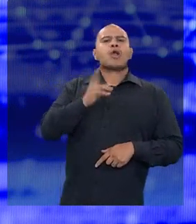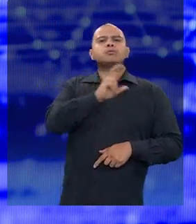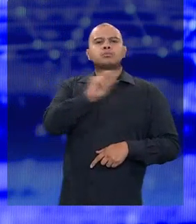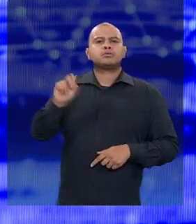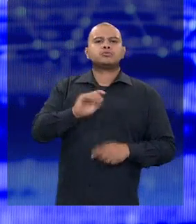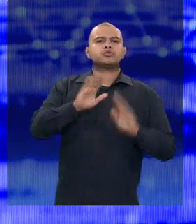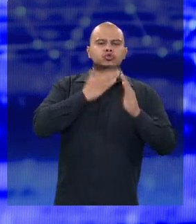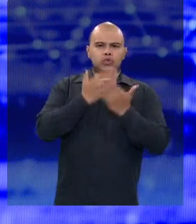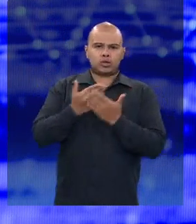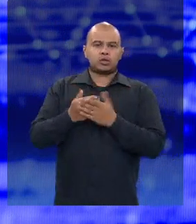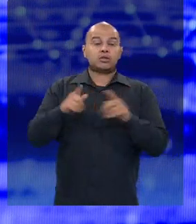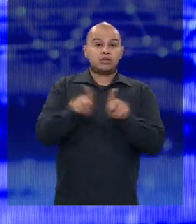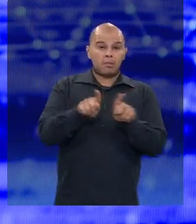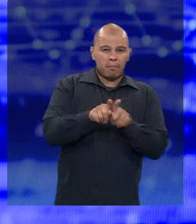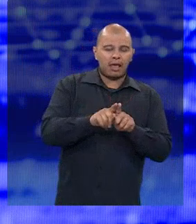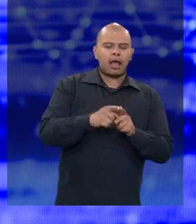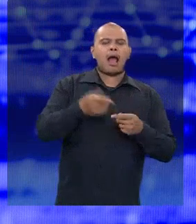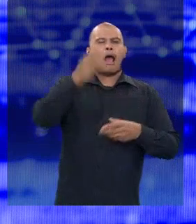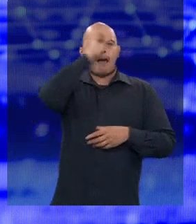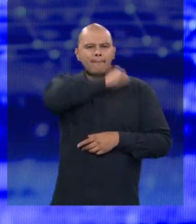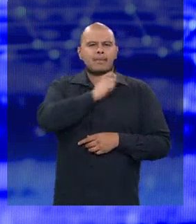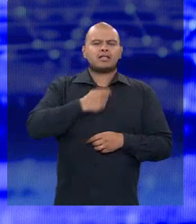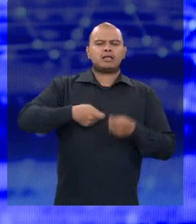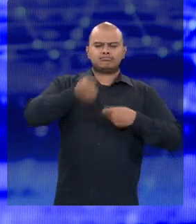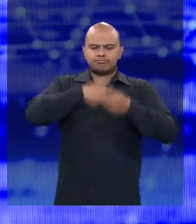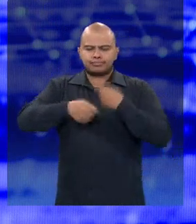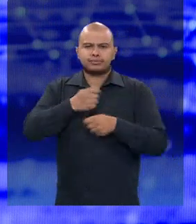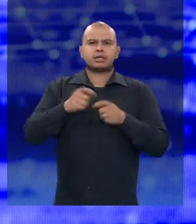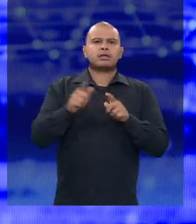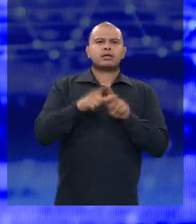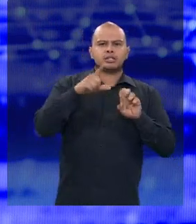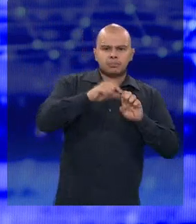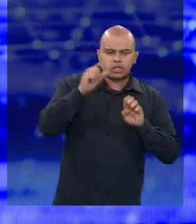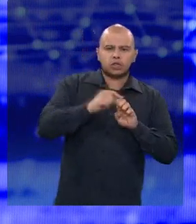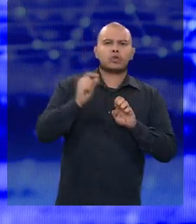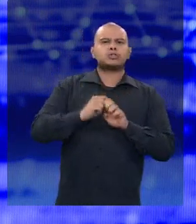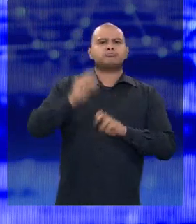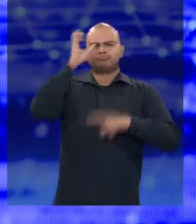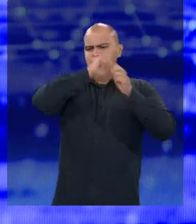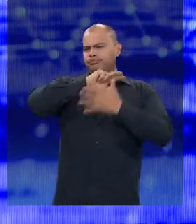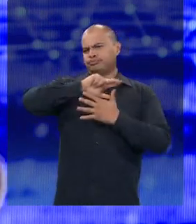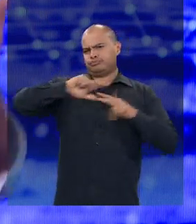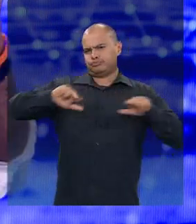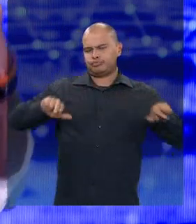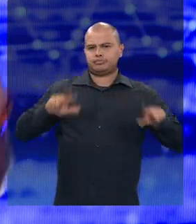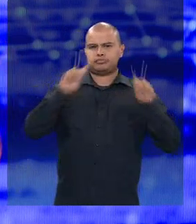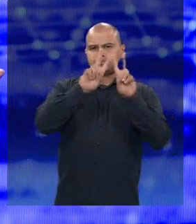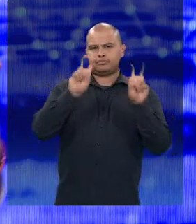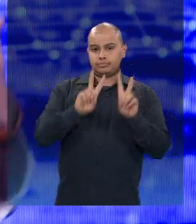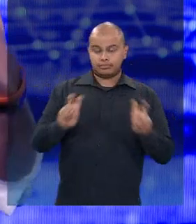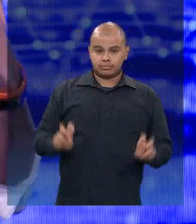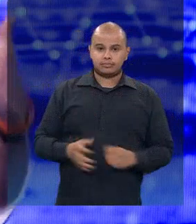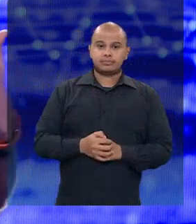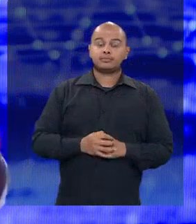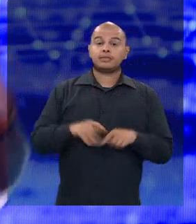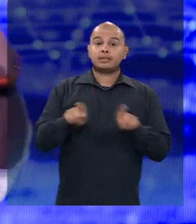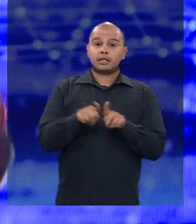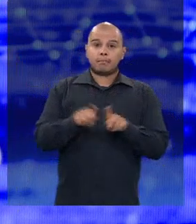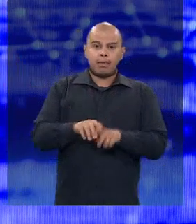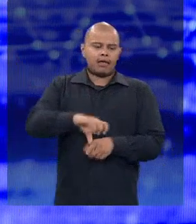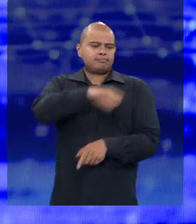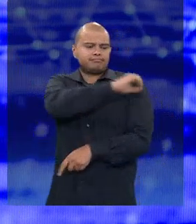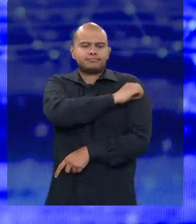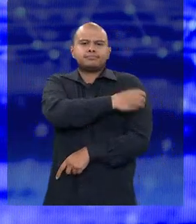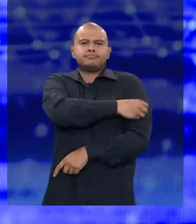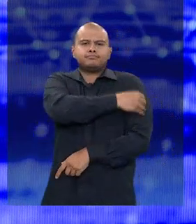empreendedorismo, para aprender projeto de vida, gente. E na educação básica, na primeira infância, no fundium, nas